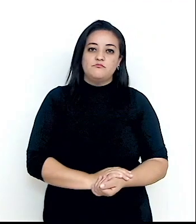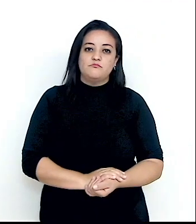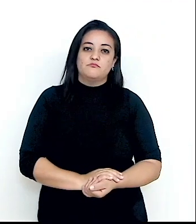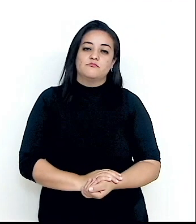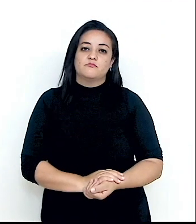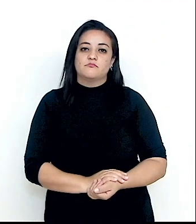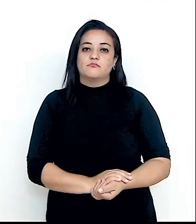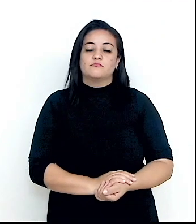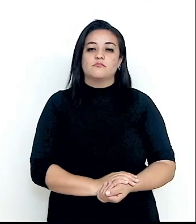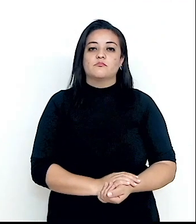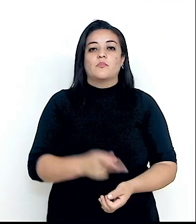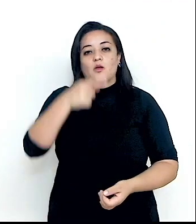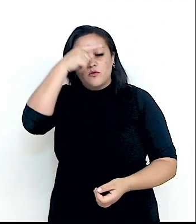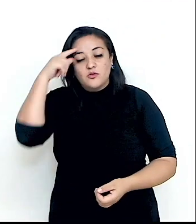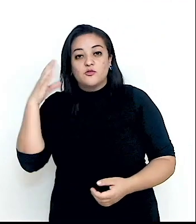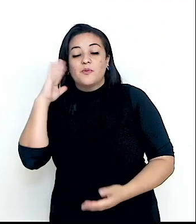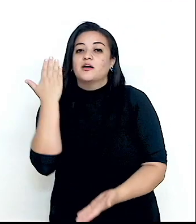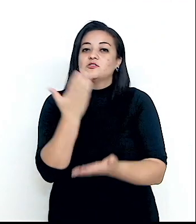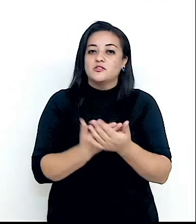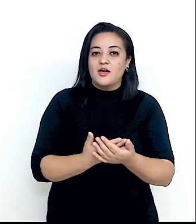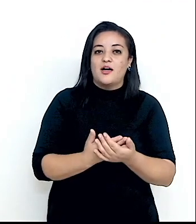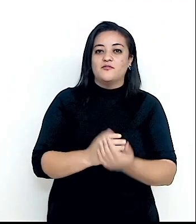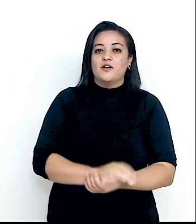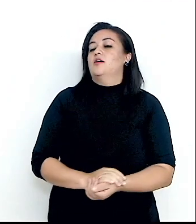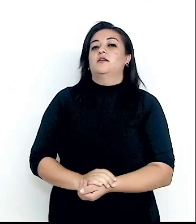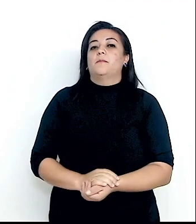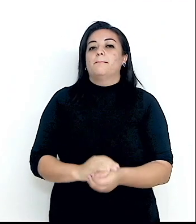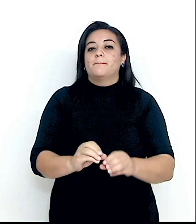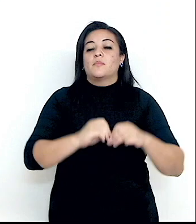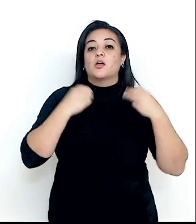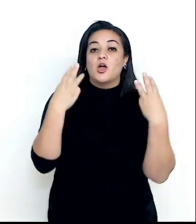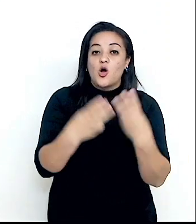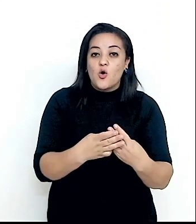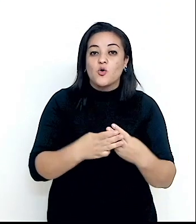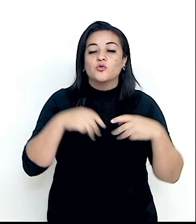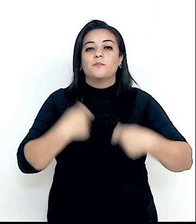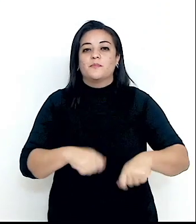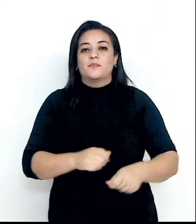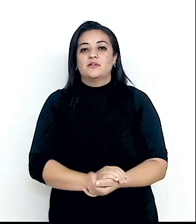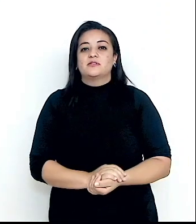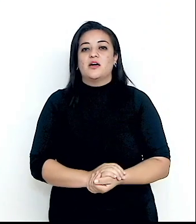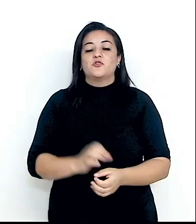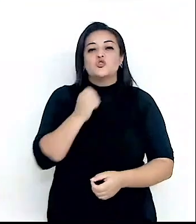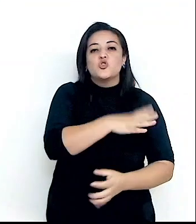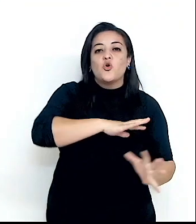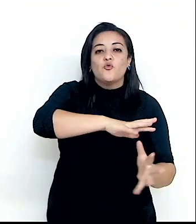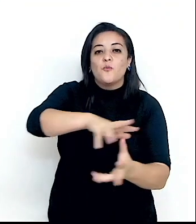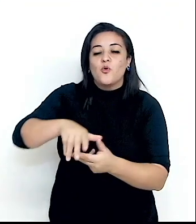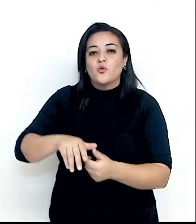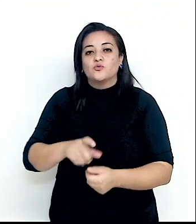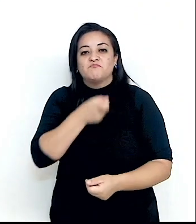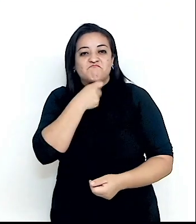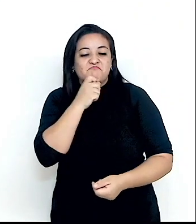A União Soviética acreditava que as Nações Unidas deveriam estar sediadas no novo mundo, e não no velho,